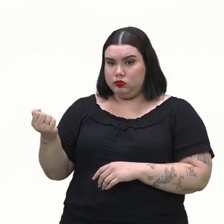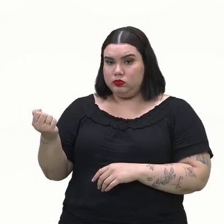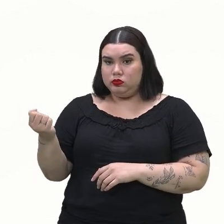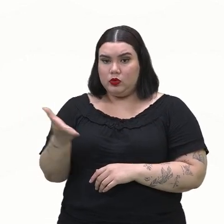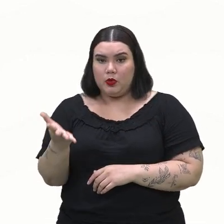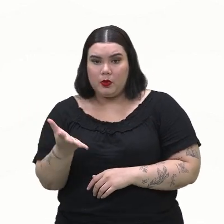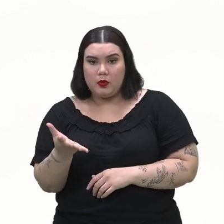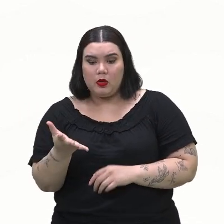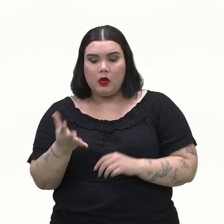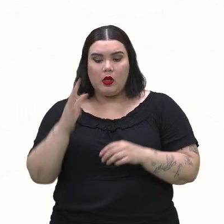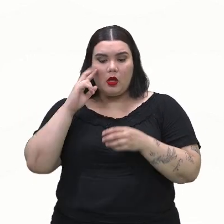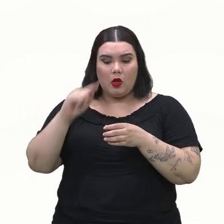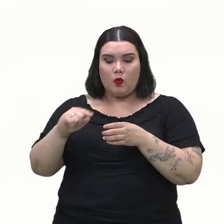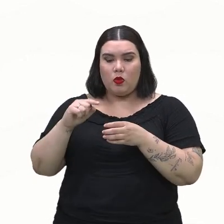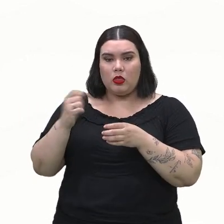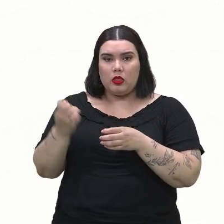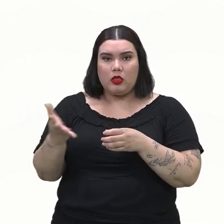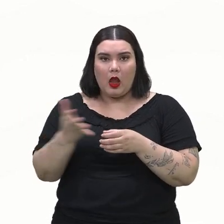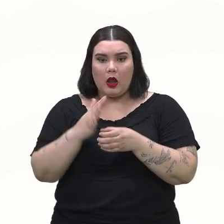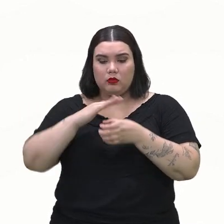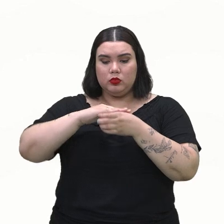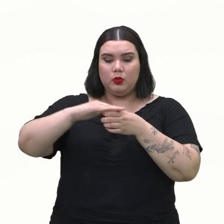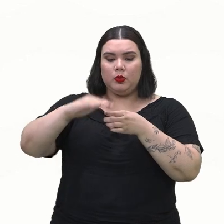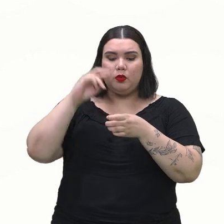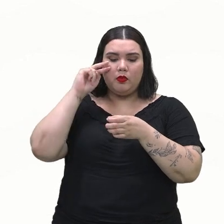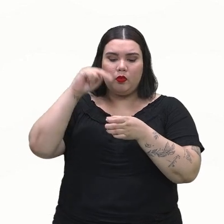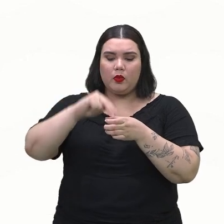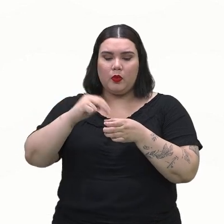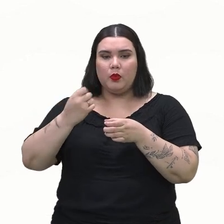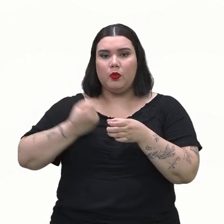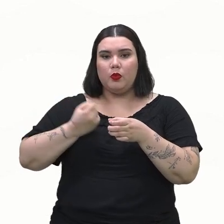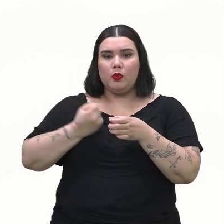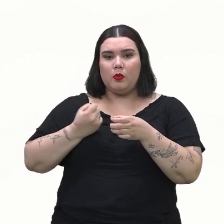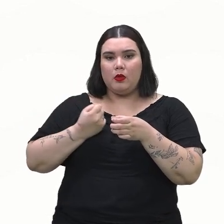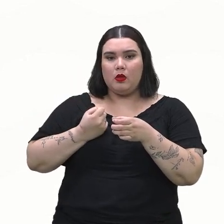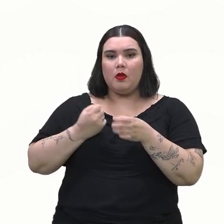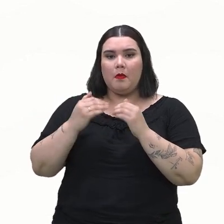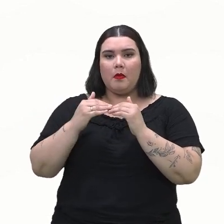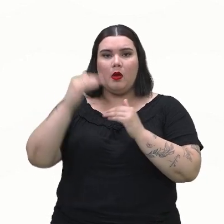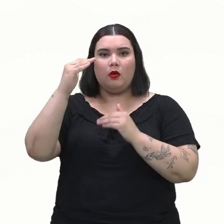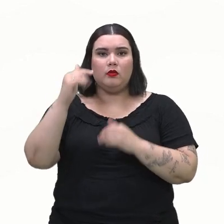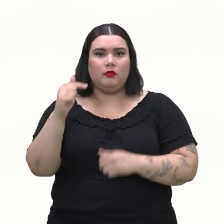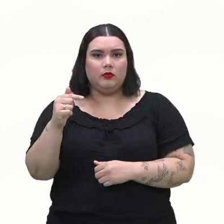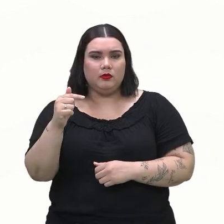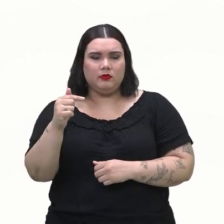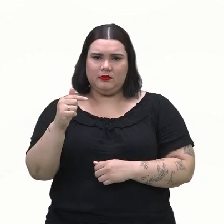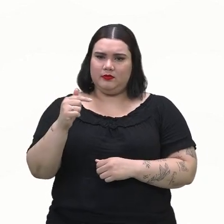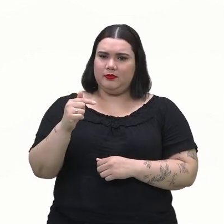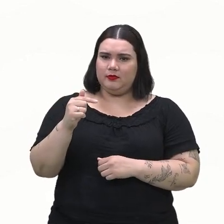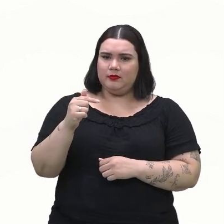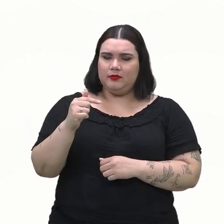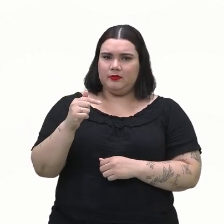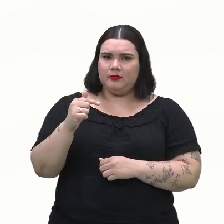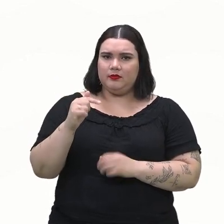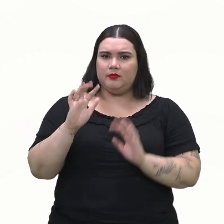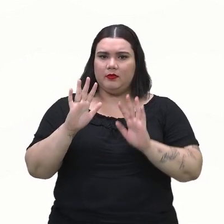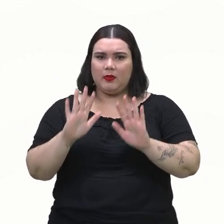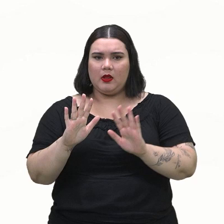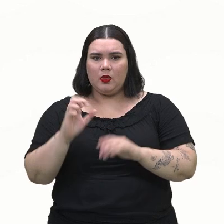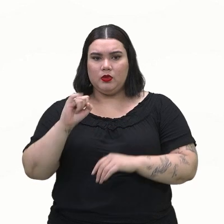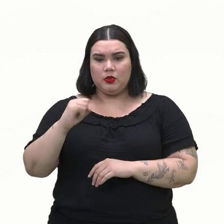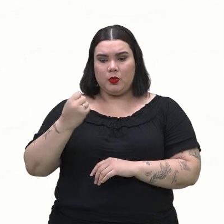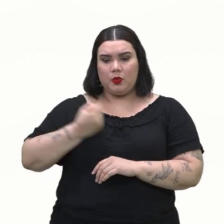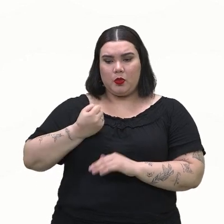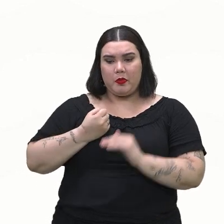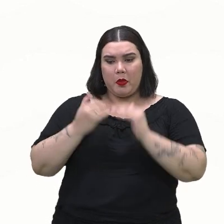na face voltada para cima um número maior do que 7? Opa! Se eu quero maior